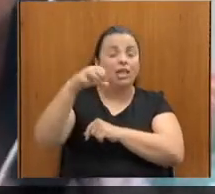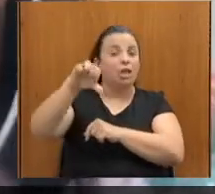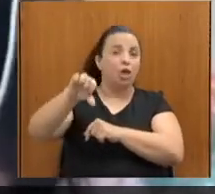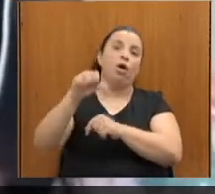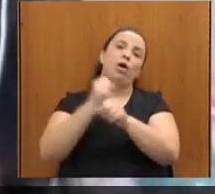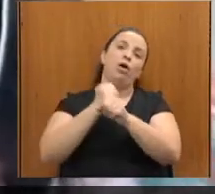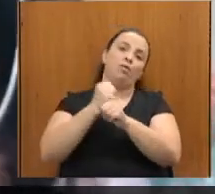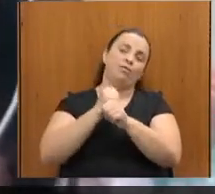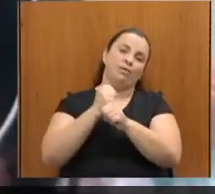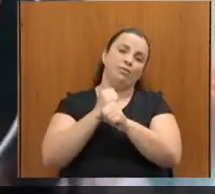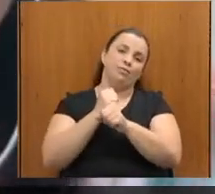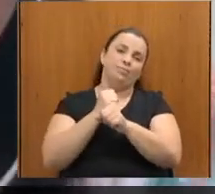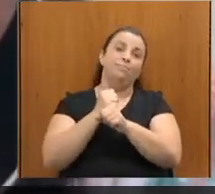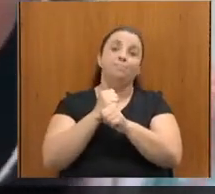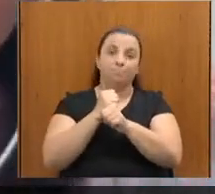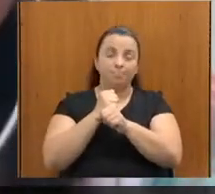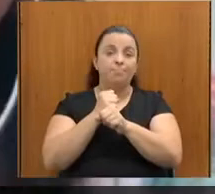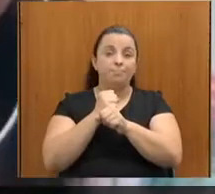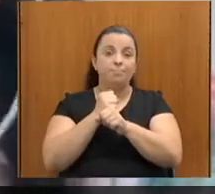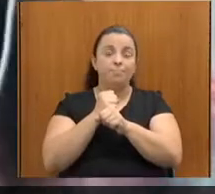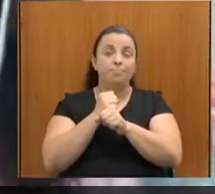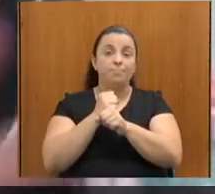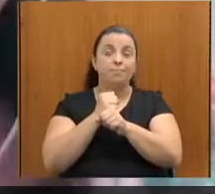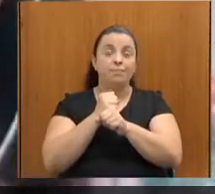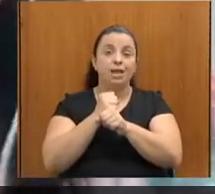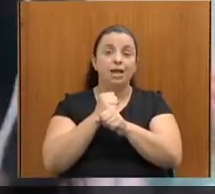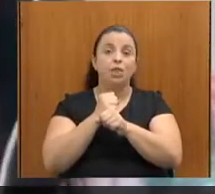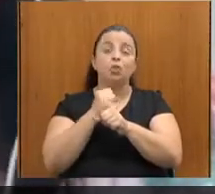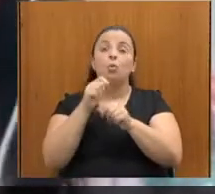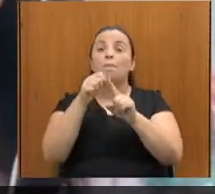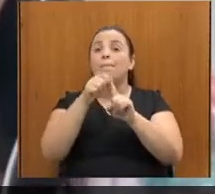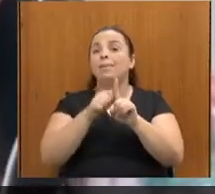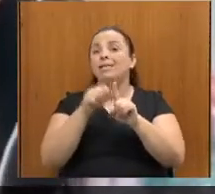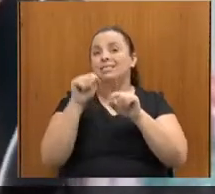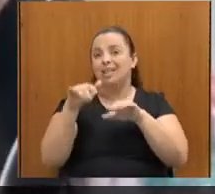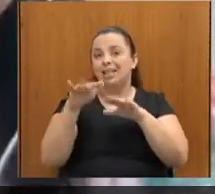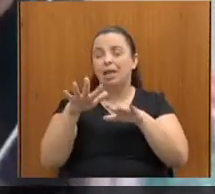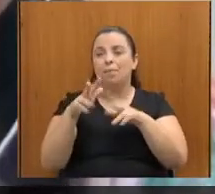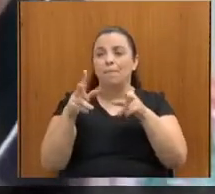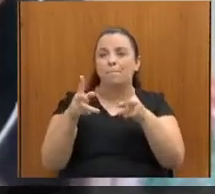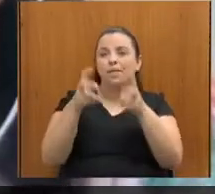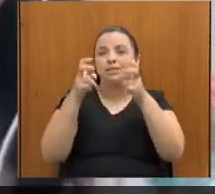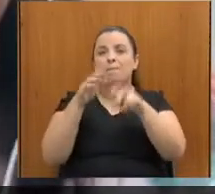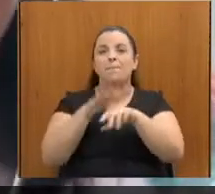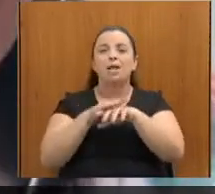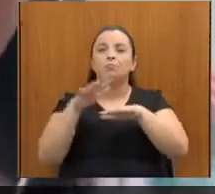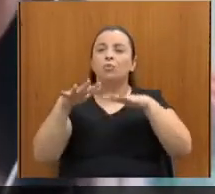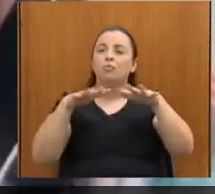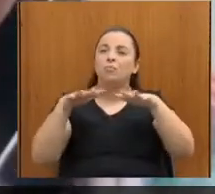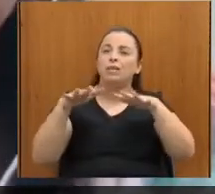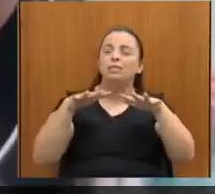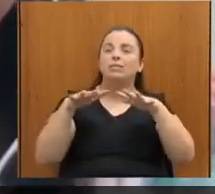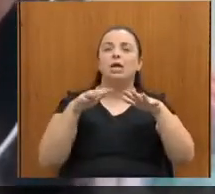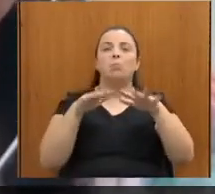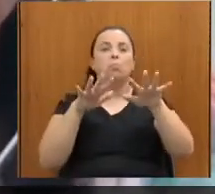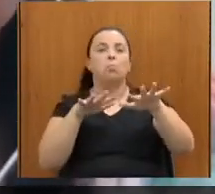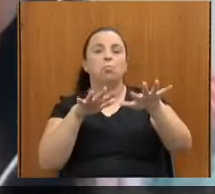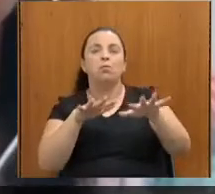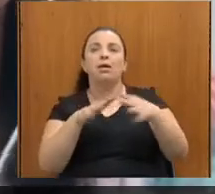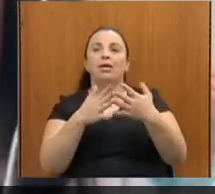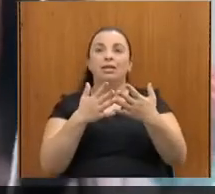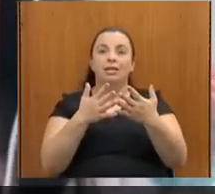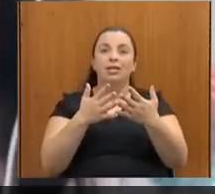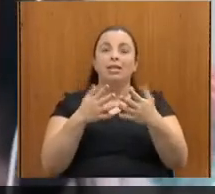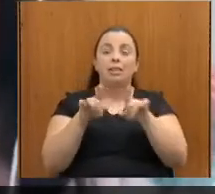setembro, a gente dá uma, a gente acaba percebendo uma mobilização maior em torno do setembro amarelo, que é muito importante a